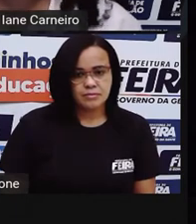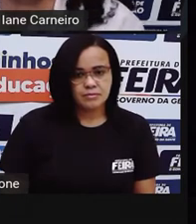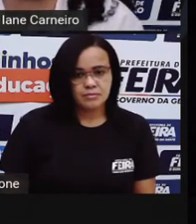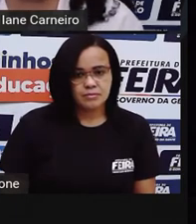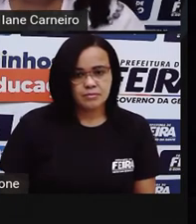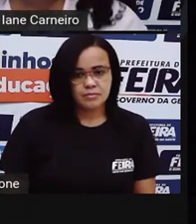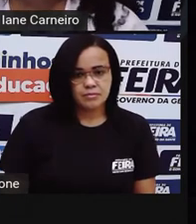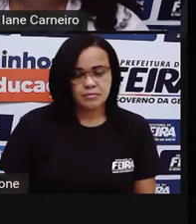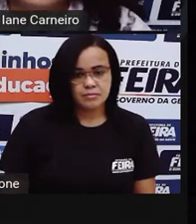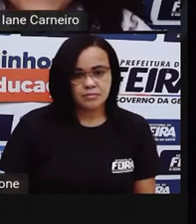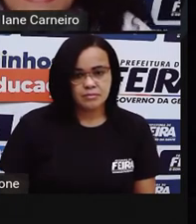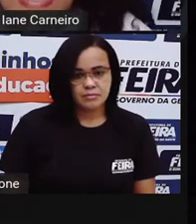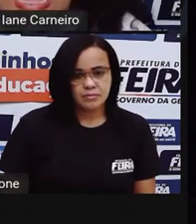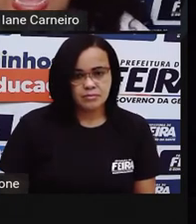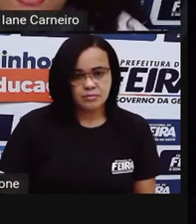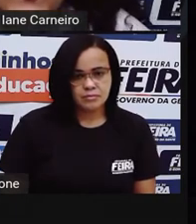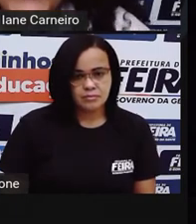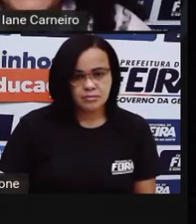Pronto, liguei.